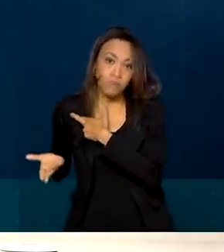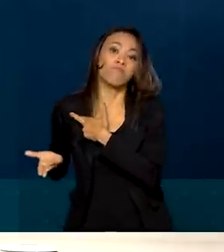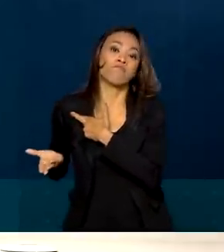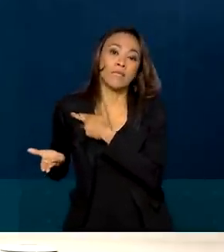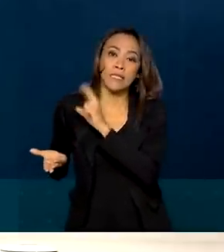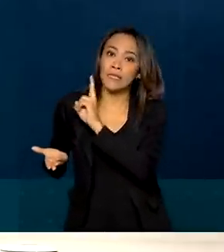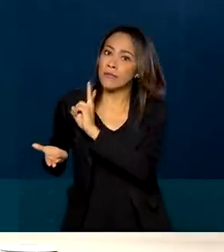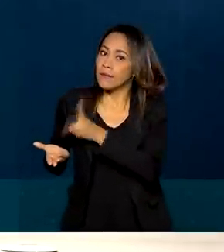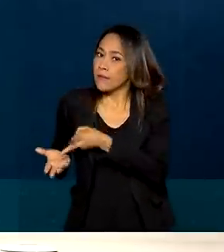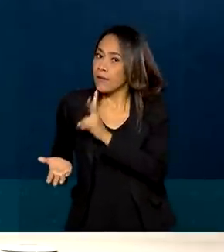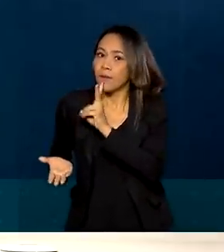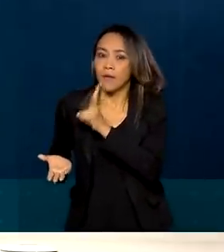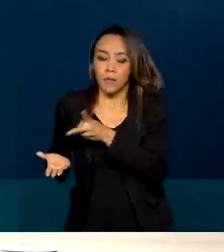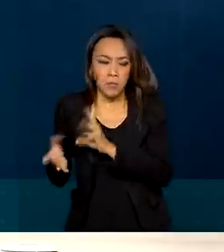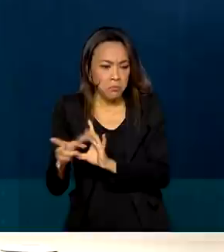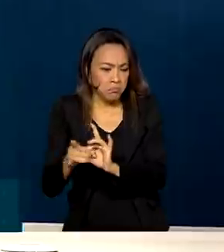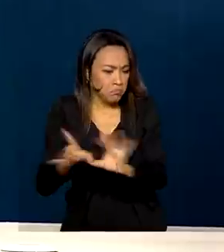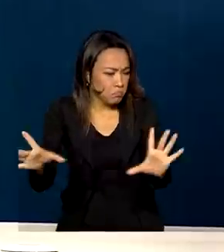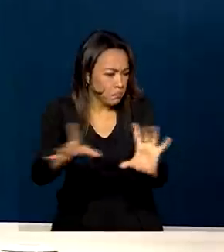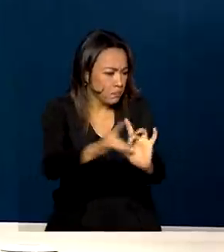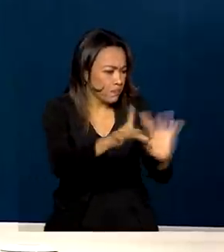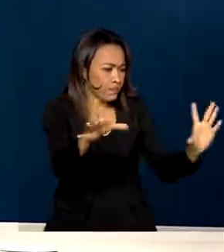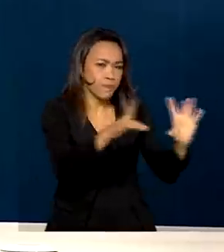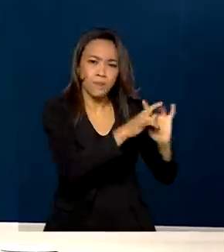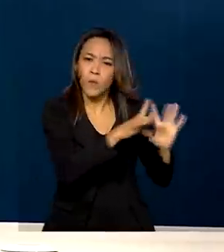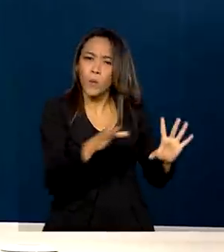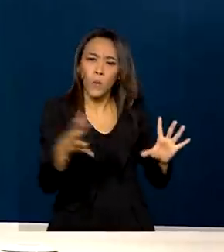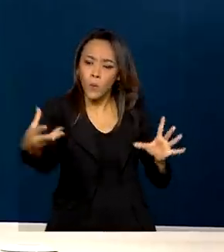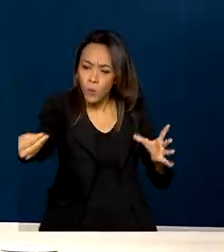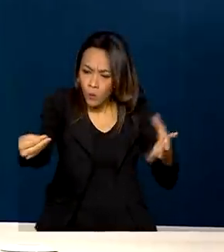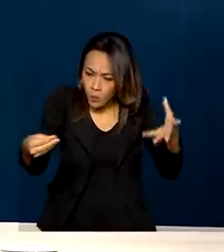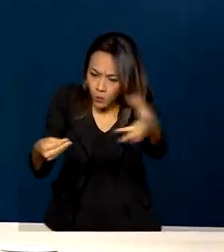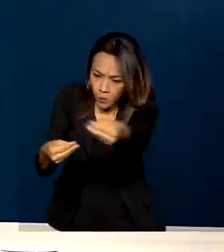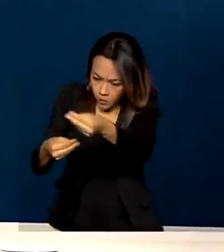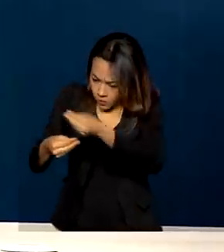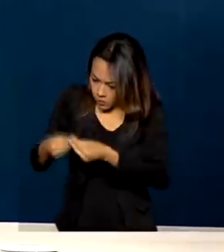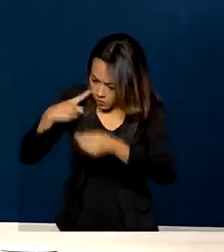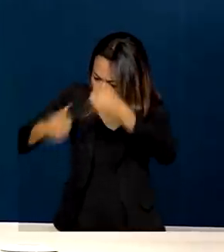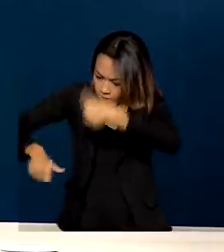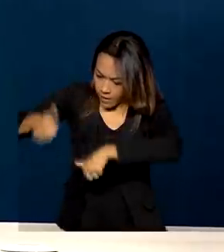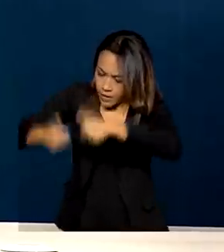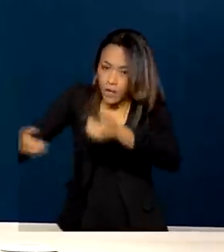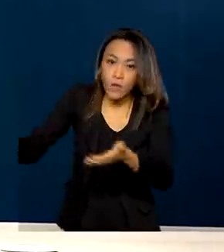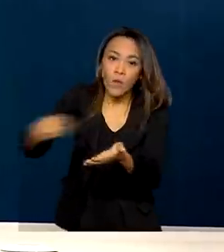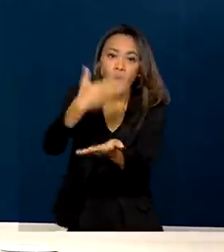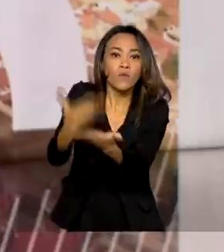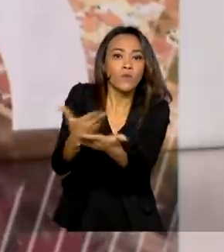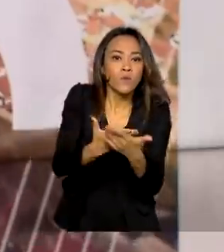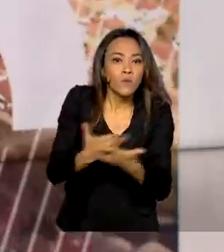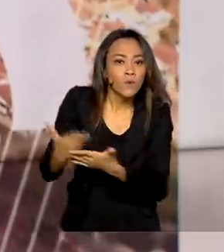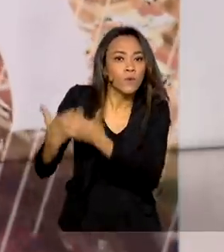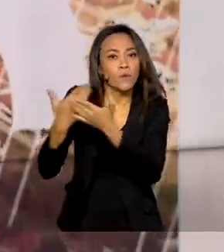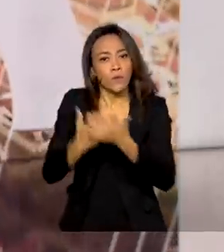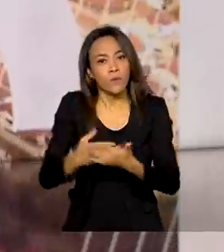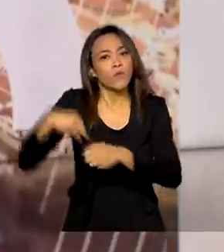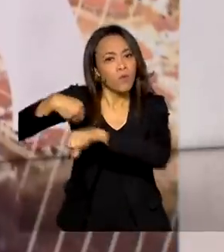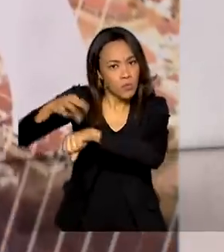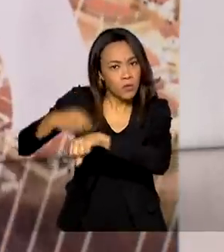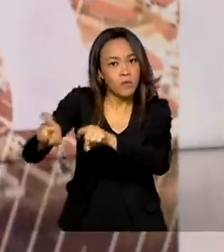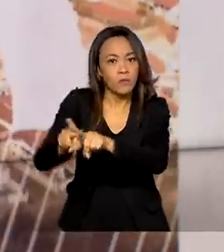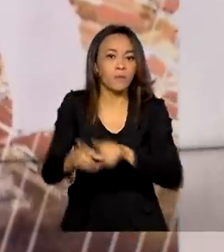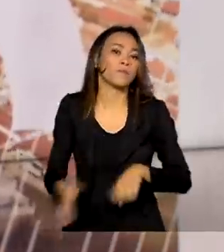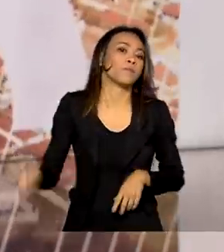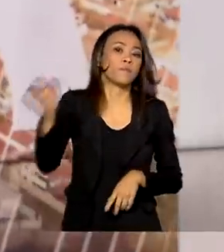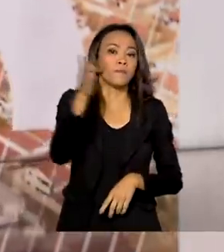está sempre receptiva para avaliar novos estudos e informações. O governo